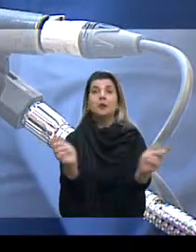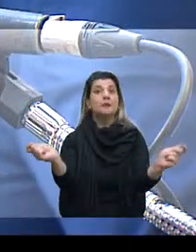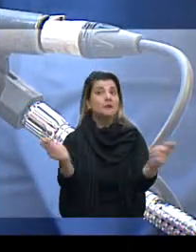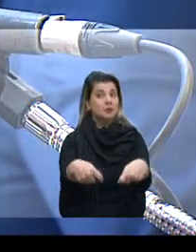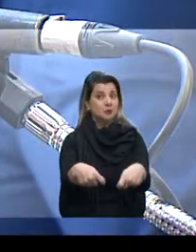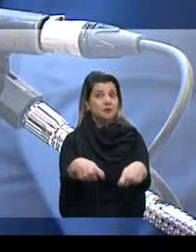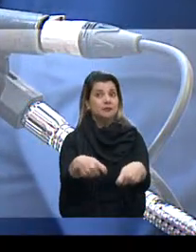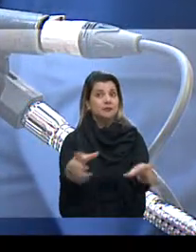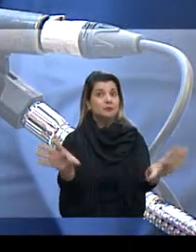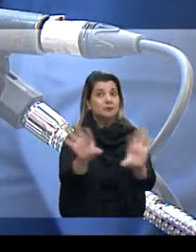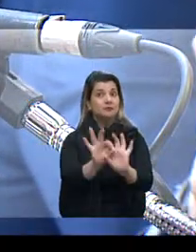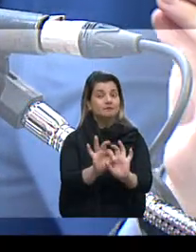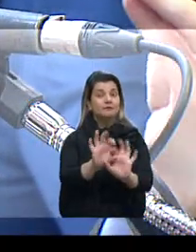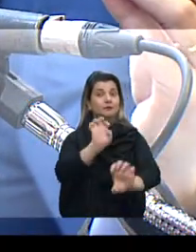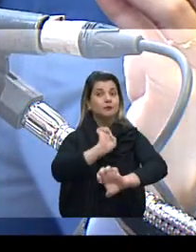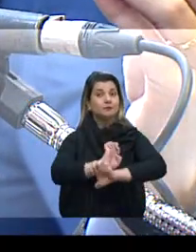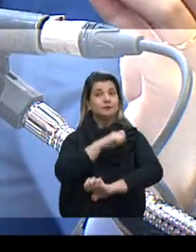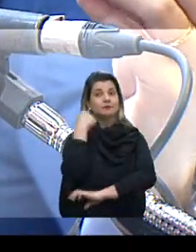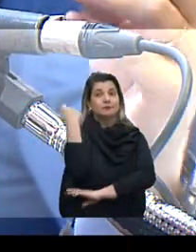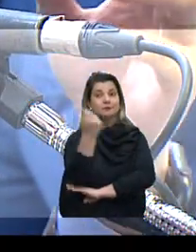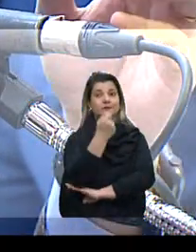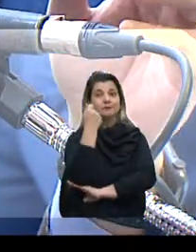possibilitando parcerias com o Estado do Rio Grande do Sul.